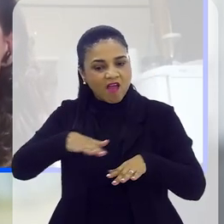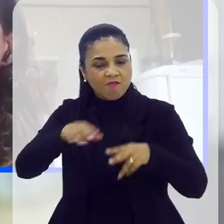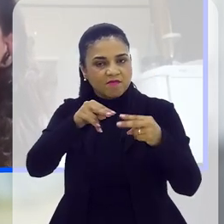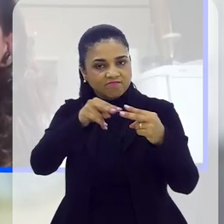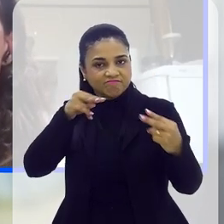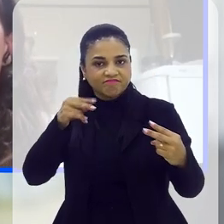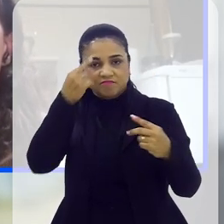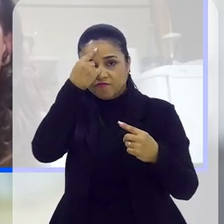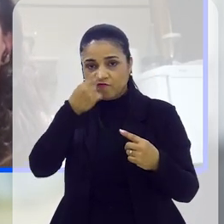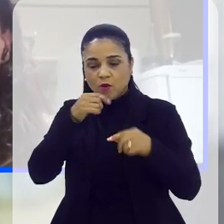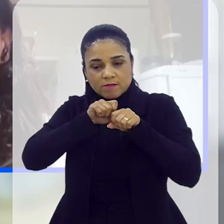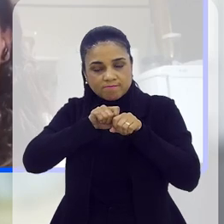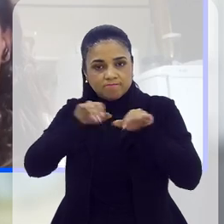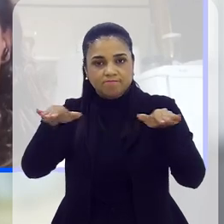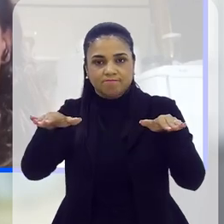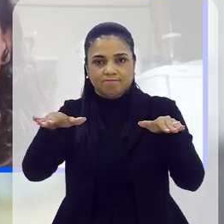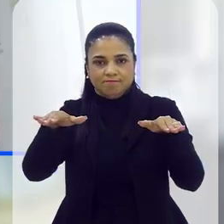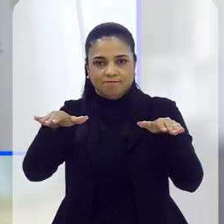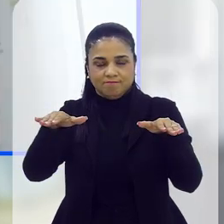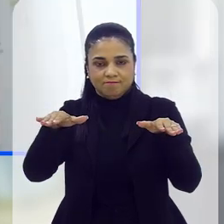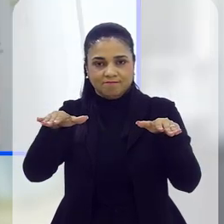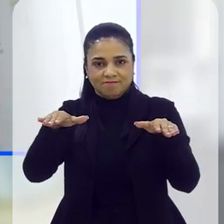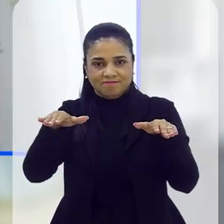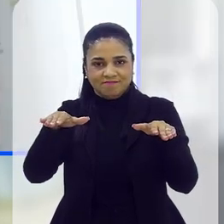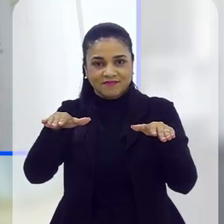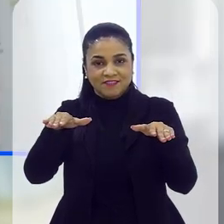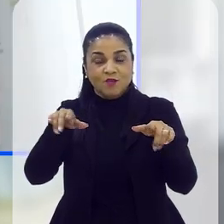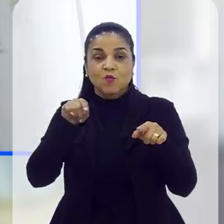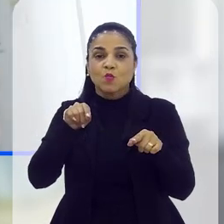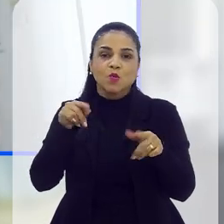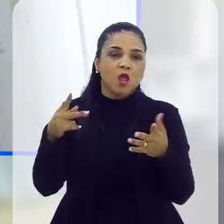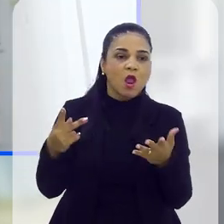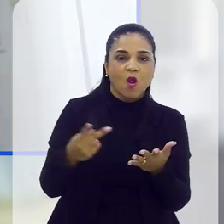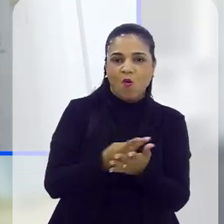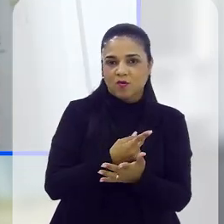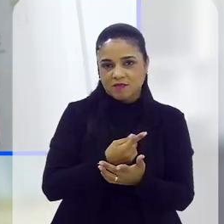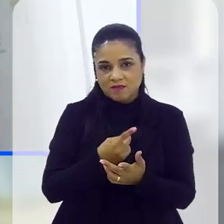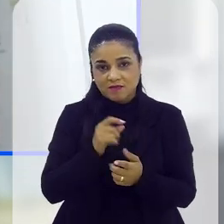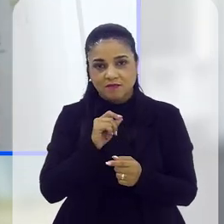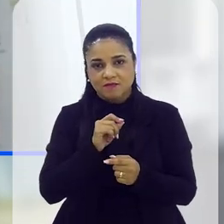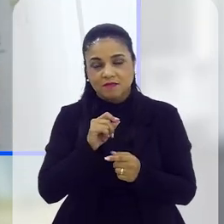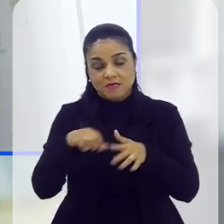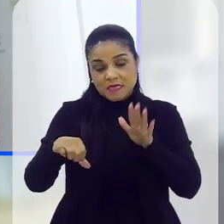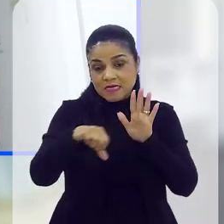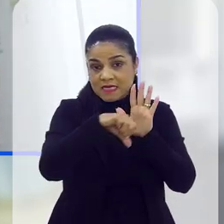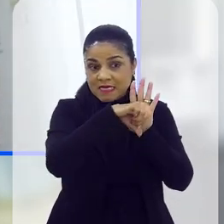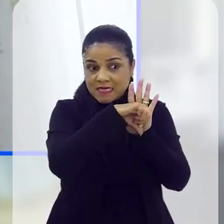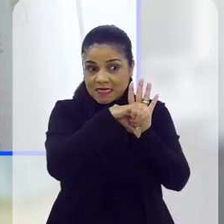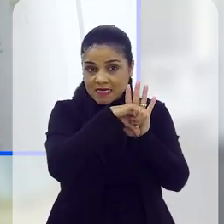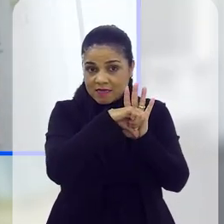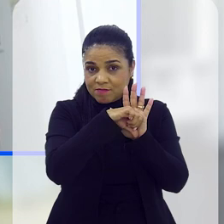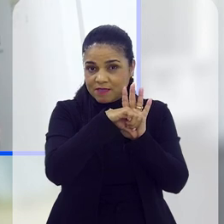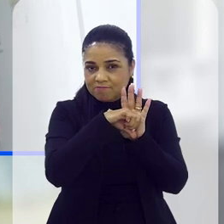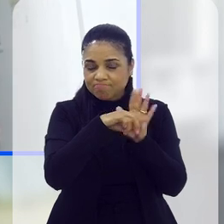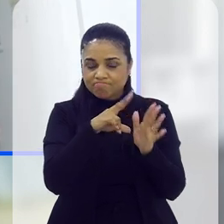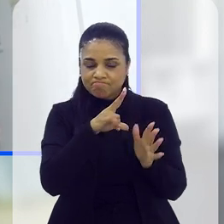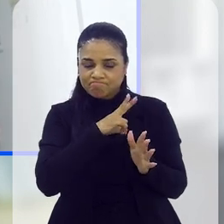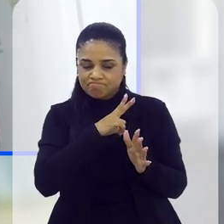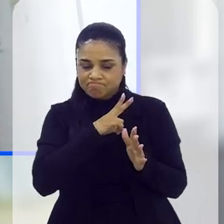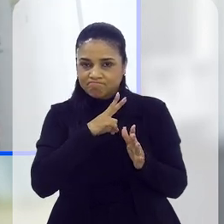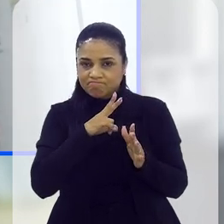com a divulgação dessas imagens. O que não acontece... O crime de divulgação de cena íntima